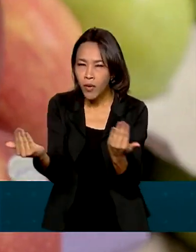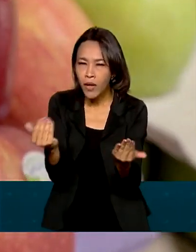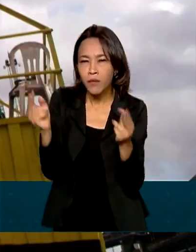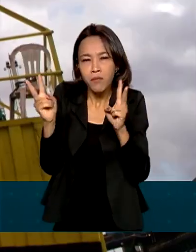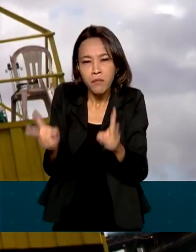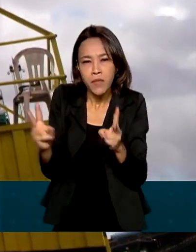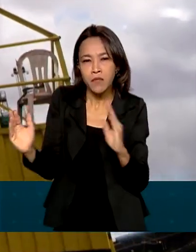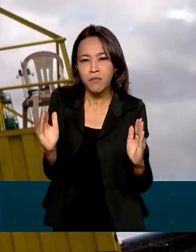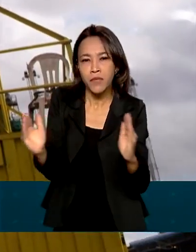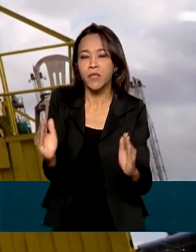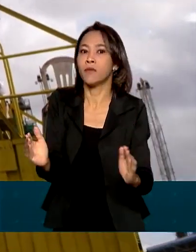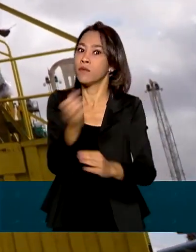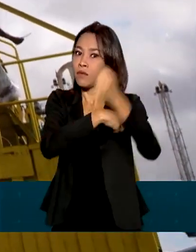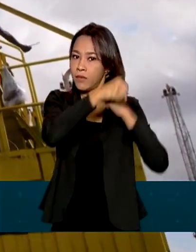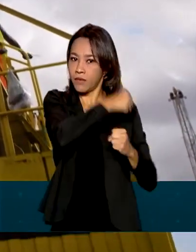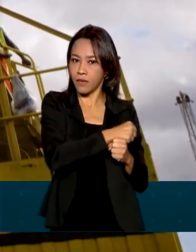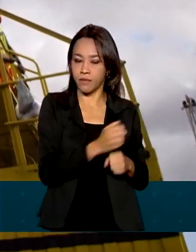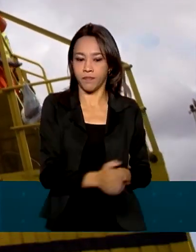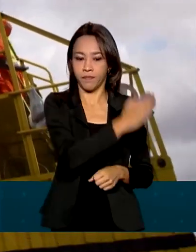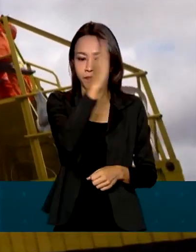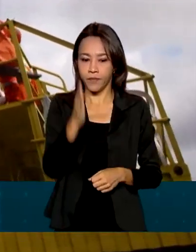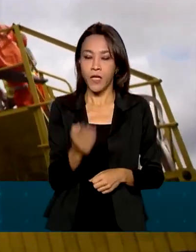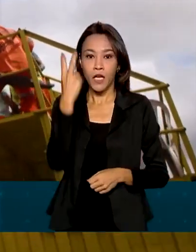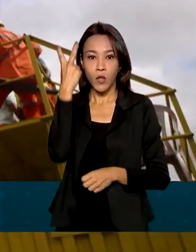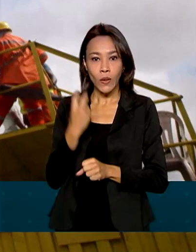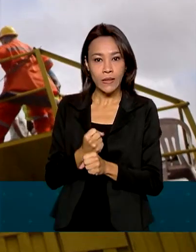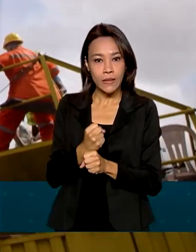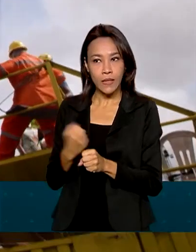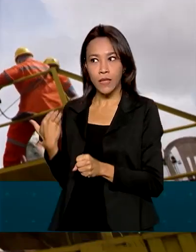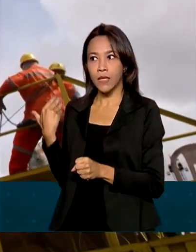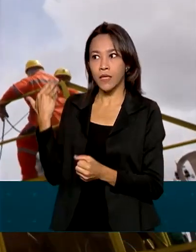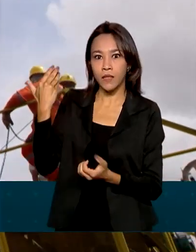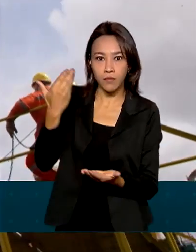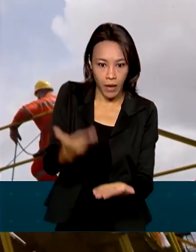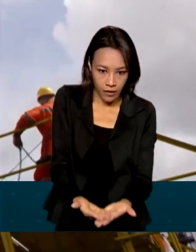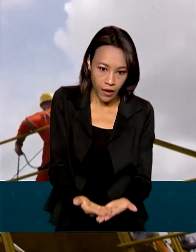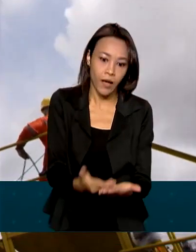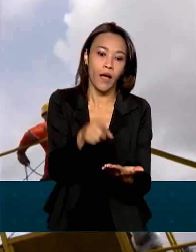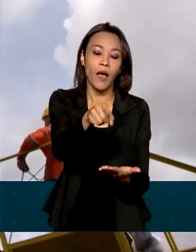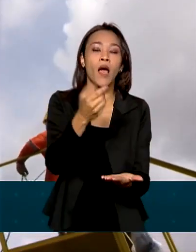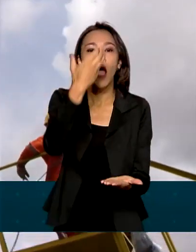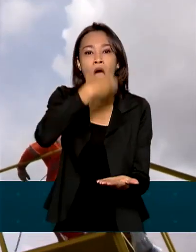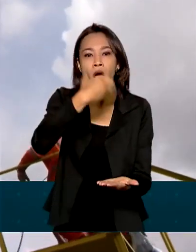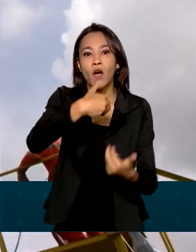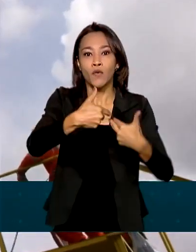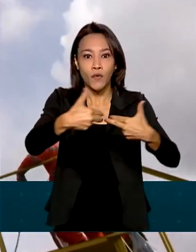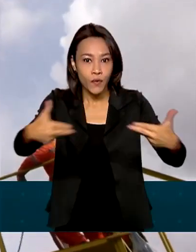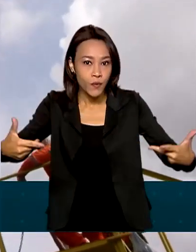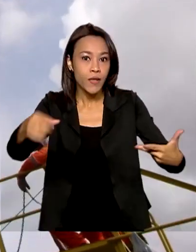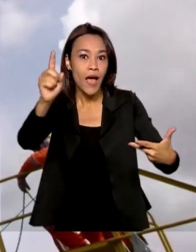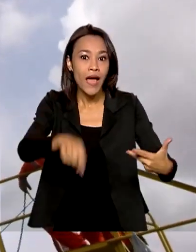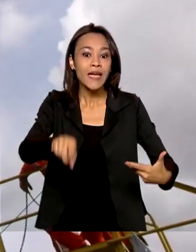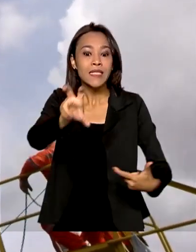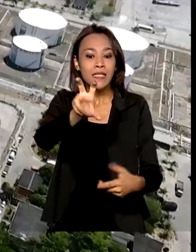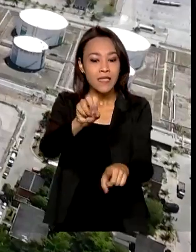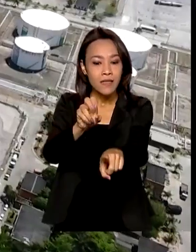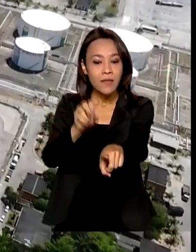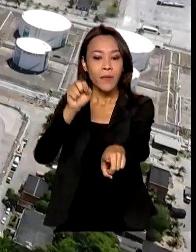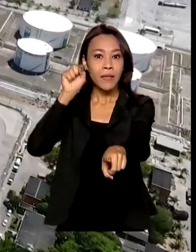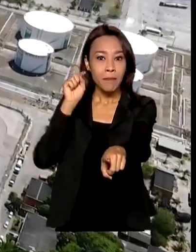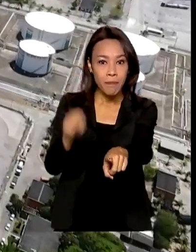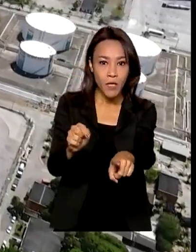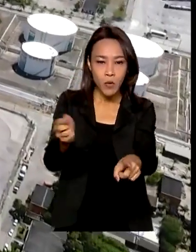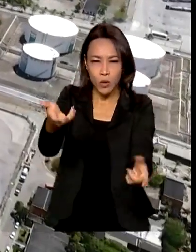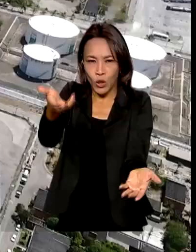2020. Nos últimos dois anos, o embarque da fruta para o exterior ficou na casa das 50 mil toneladas.